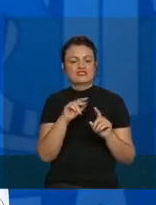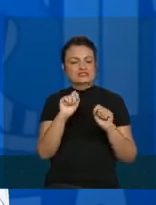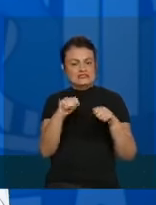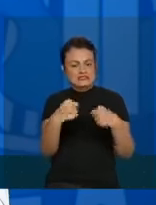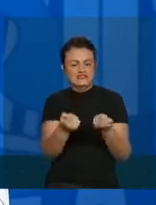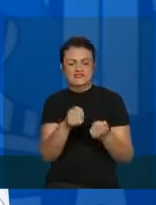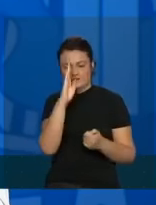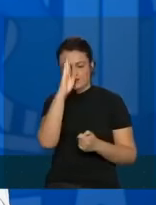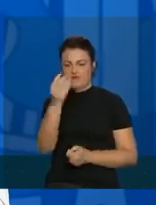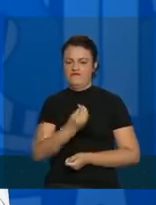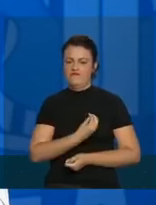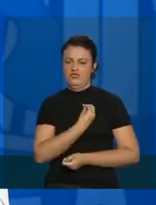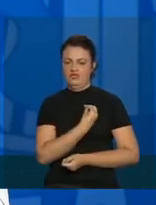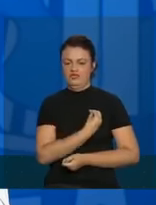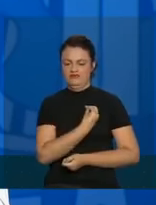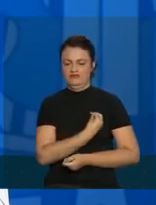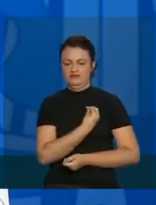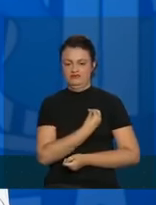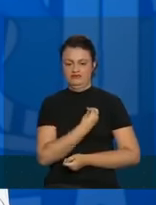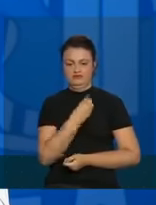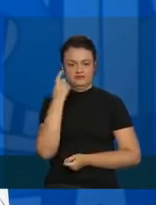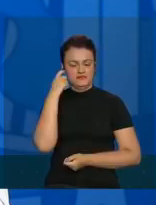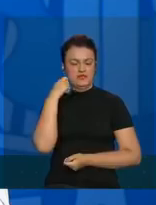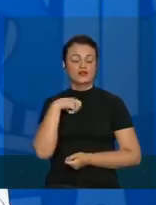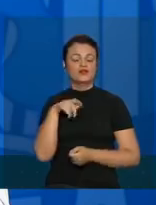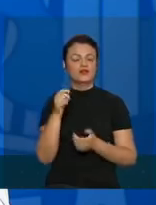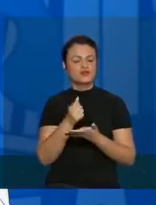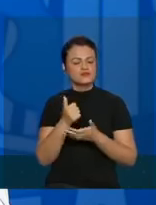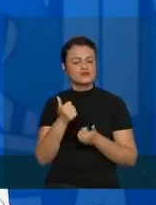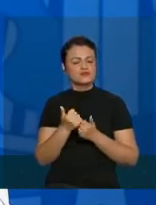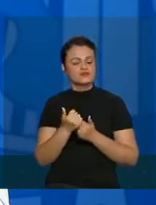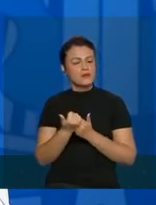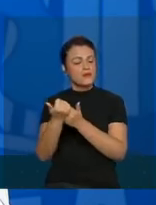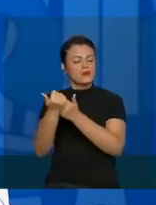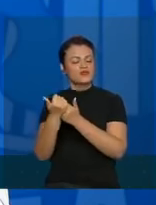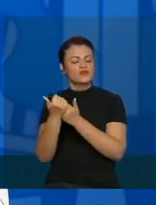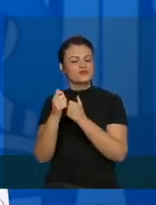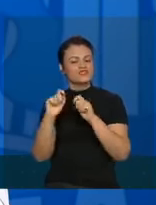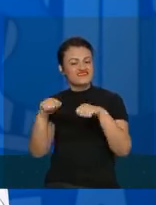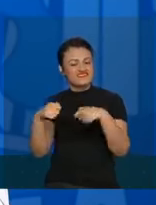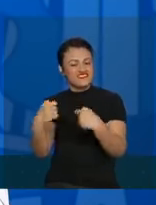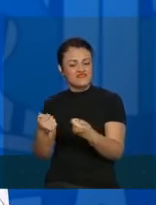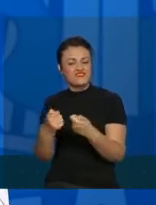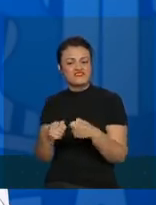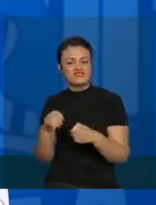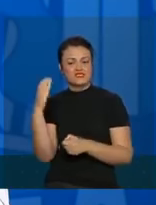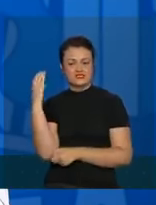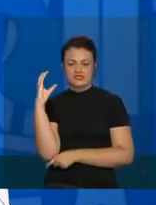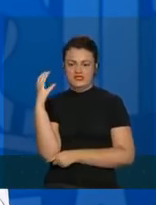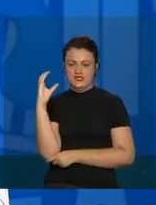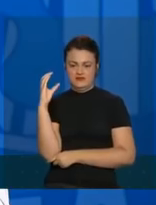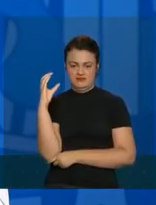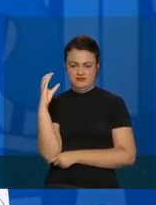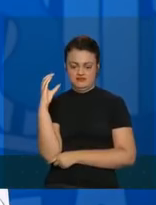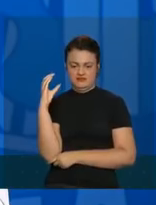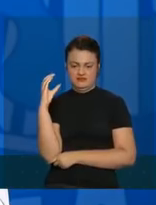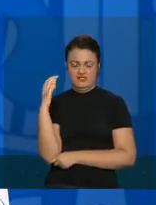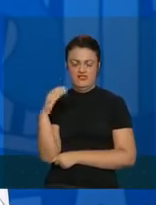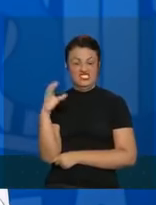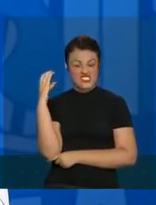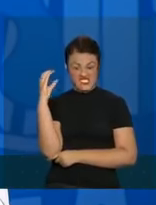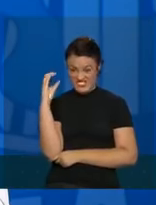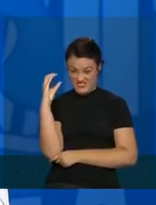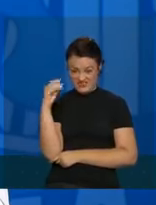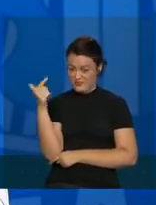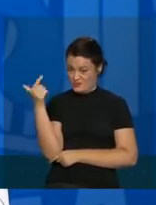vida. Nós apoiamos num segundo pilar, que é a defesa intransigente da ciência. Sem